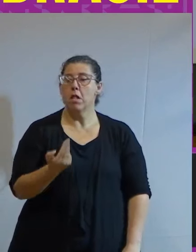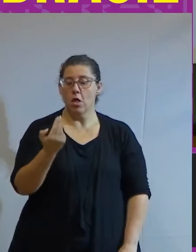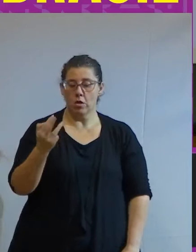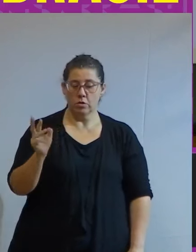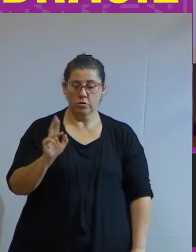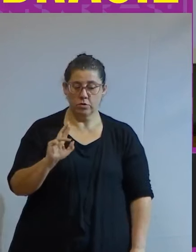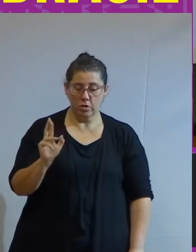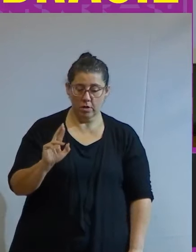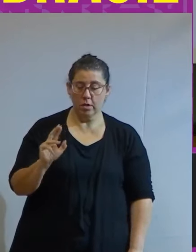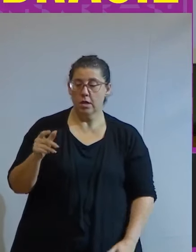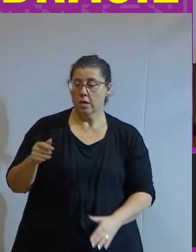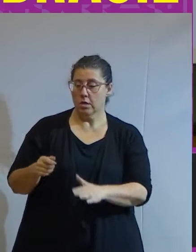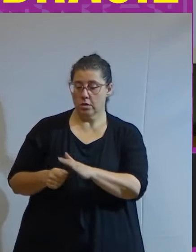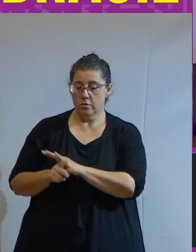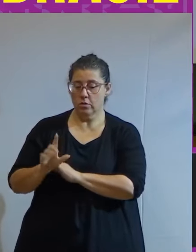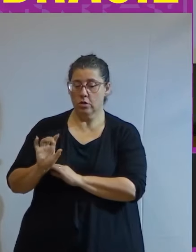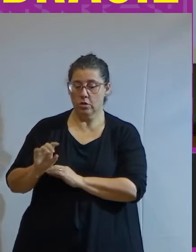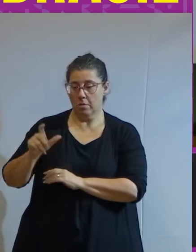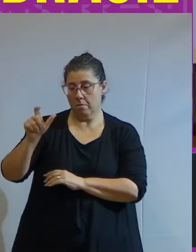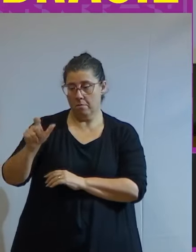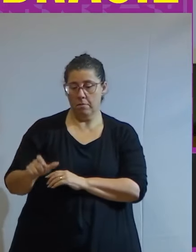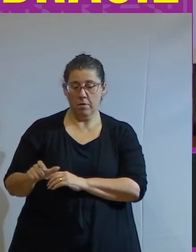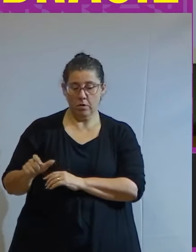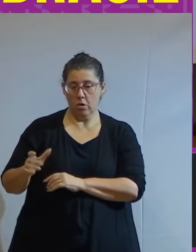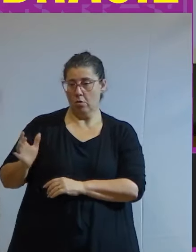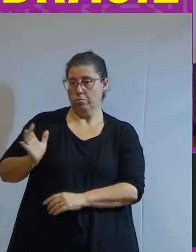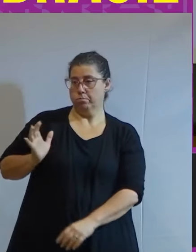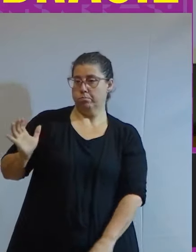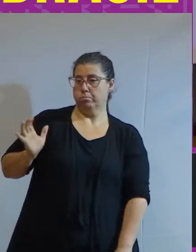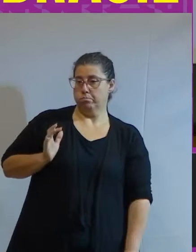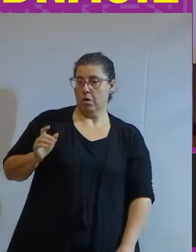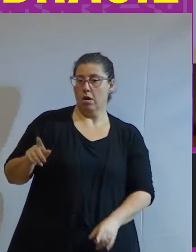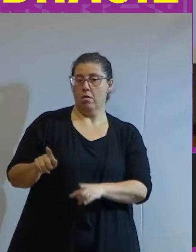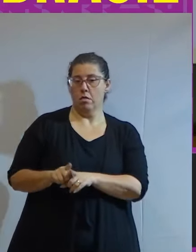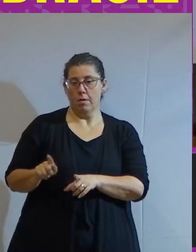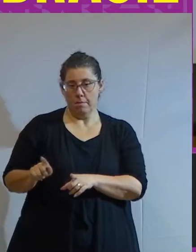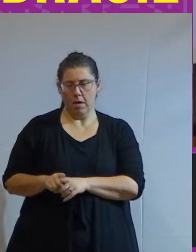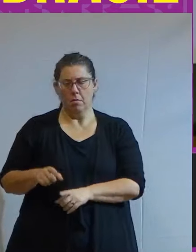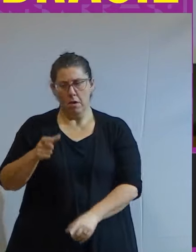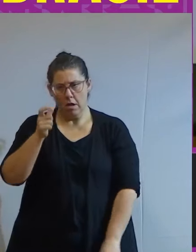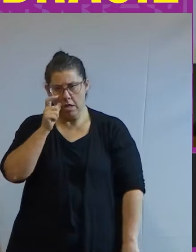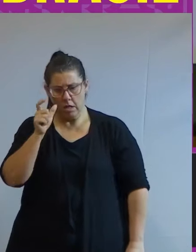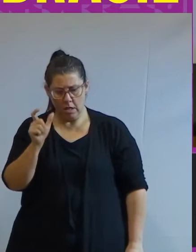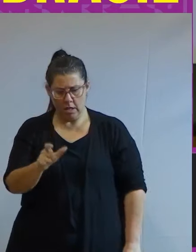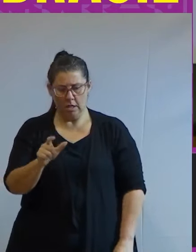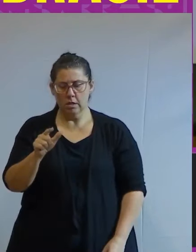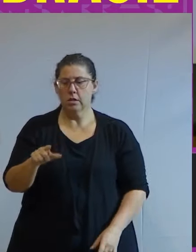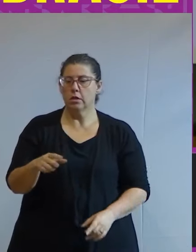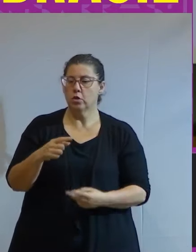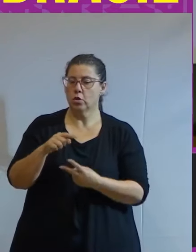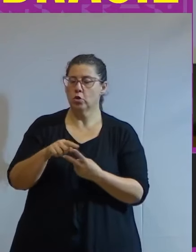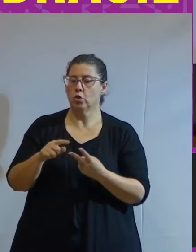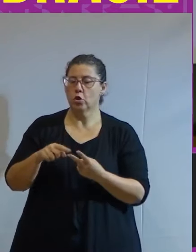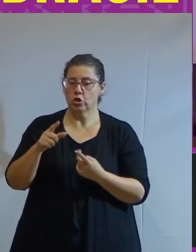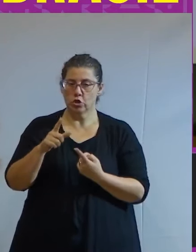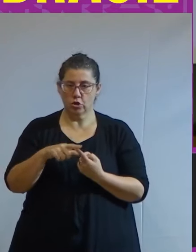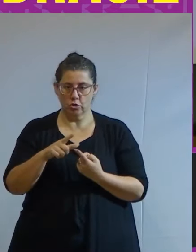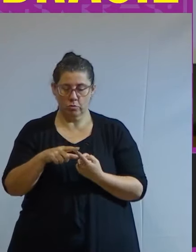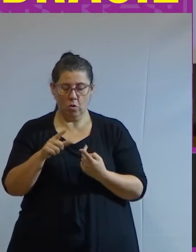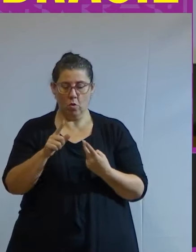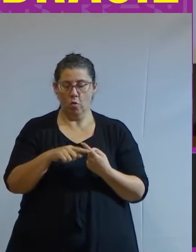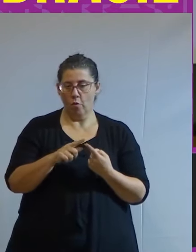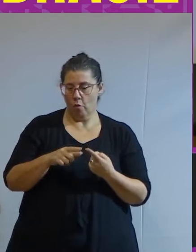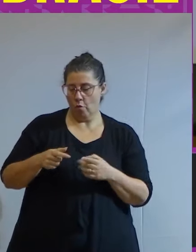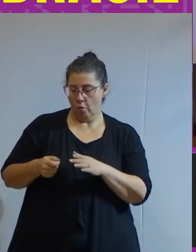e esse fundo ele é apenas para pessoas que são super ricas e elas uma coisa muito interessante é que existe dois tipos o fundo